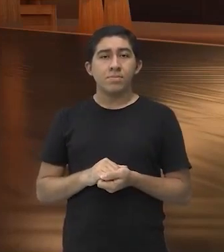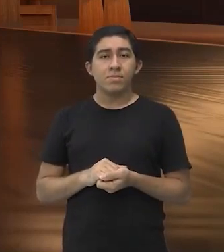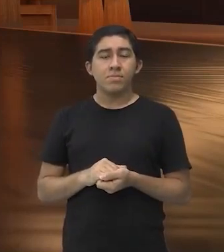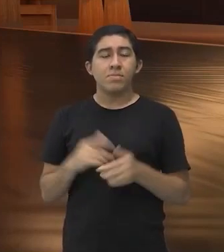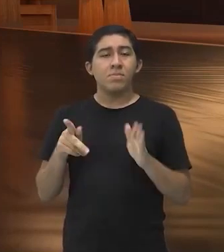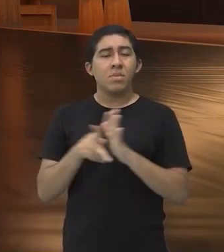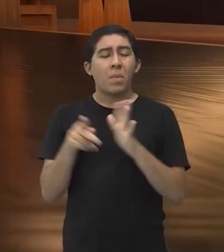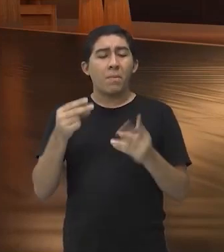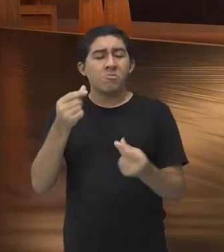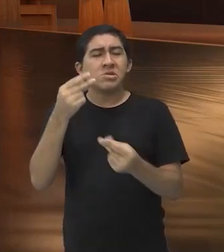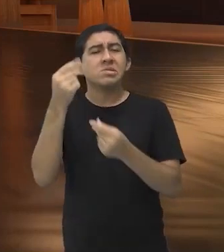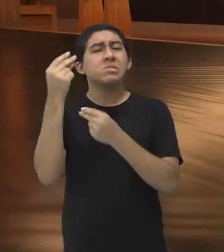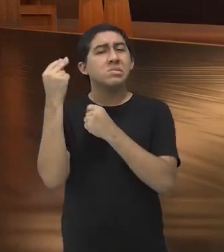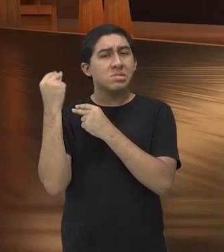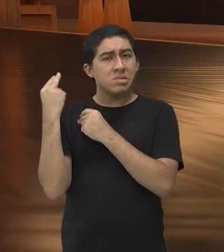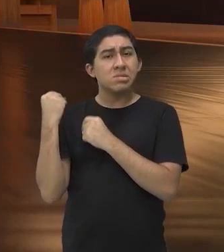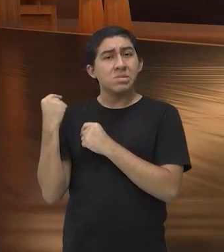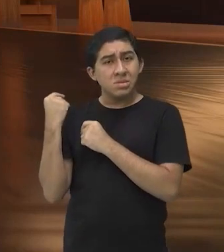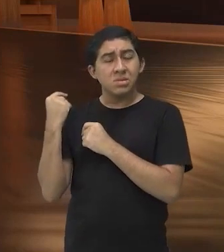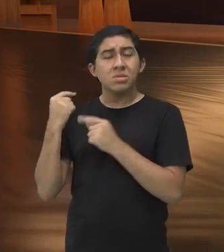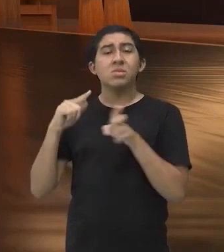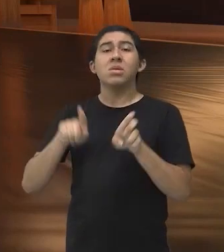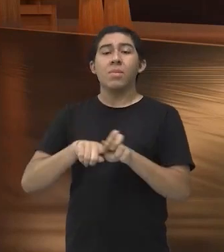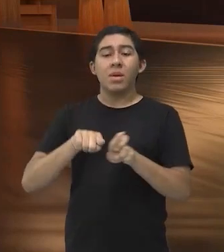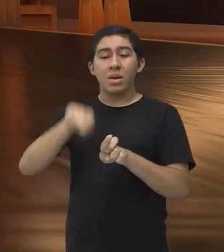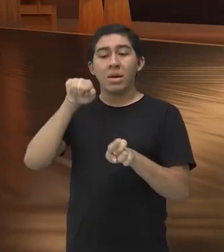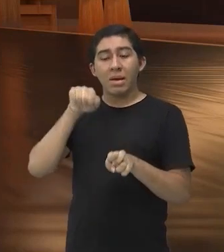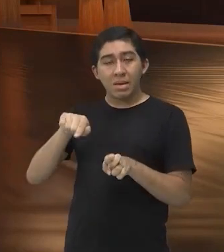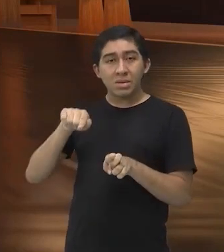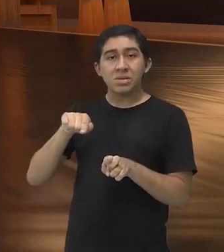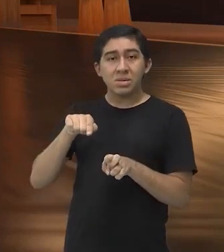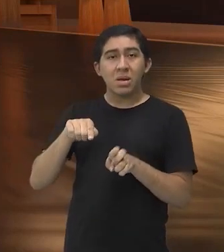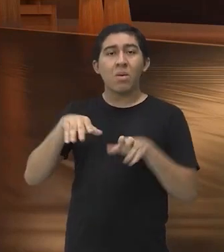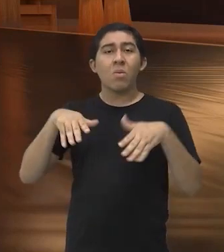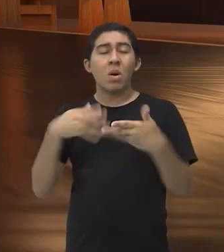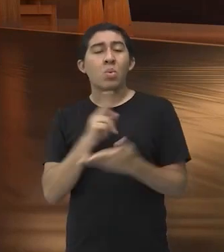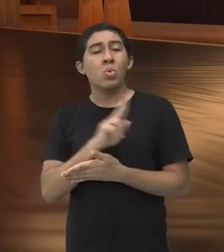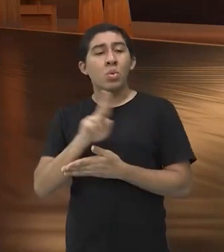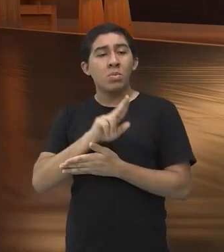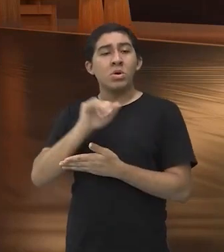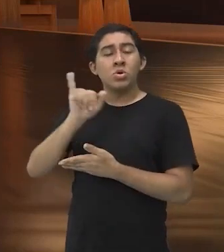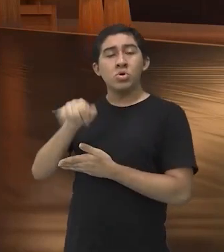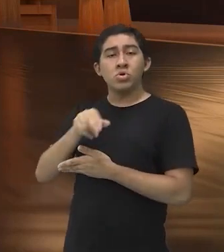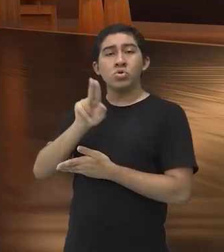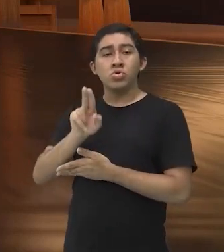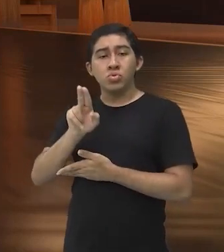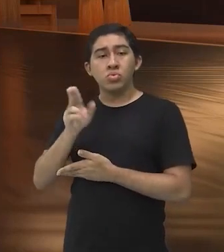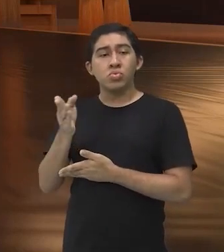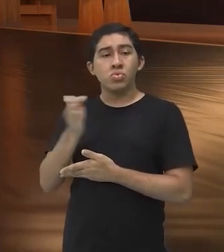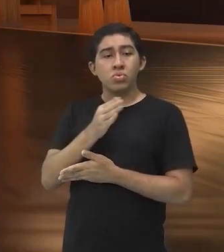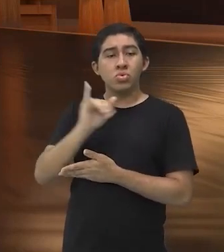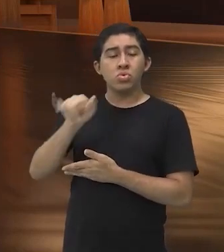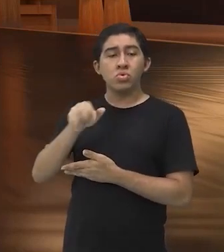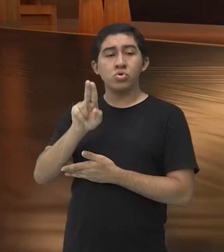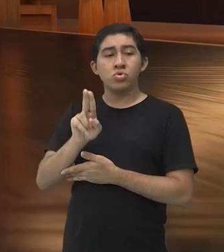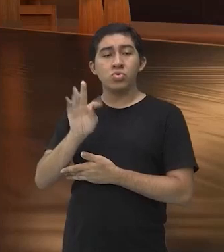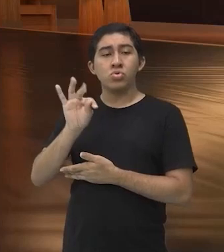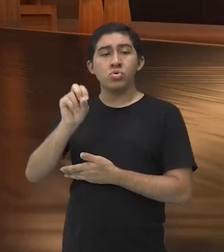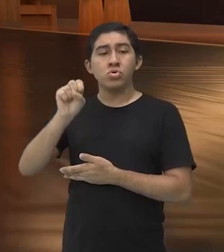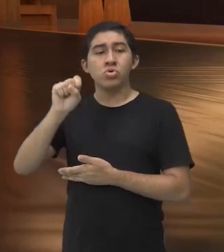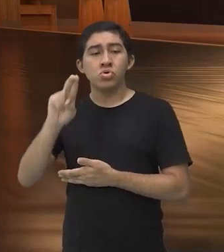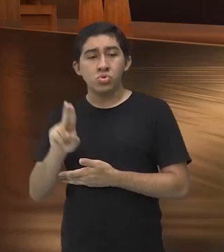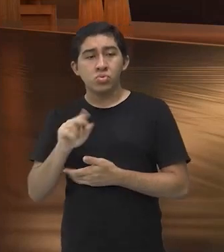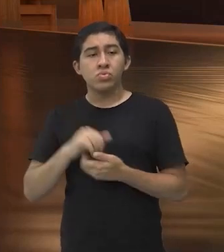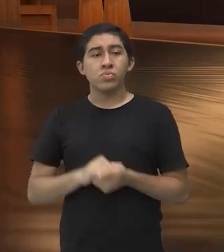mais antiga, muito antiga, tá bom? E essa modalidade é o Jiu-Jitsu, tá bom? O Jiu-Jitsu, ele